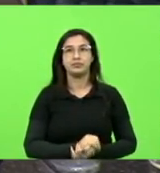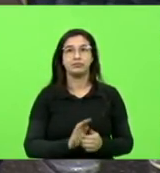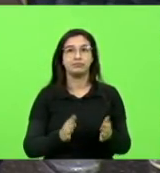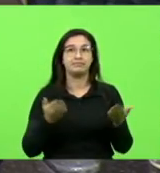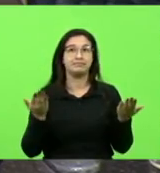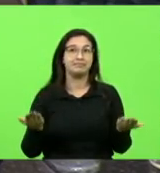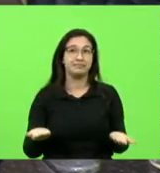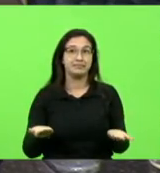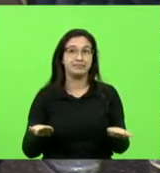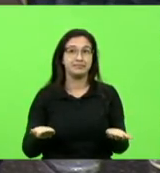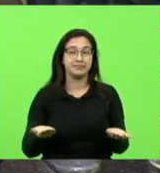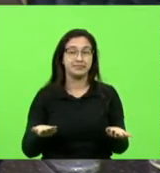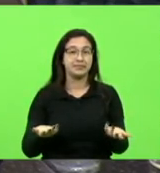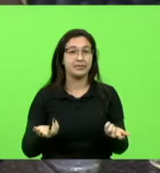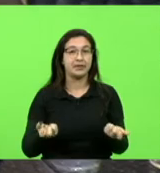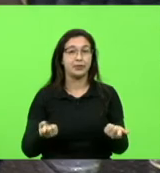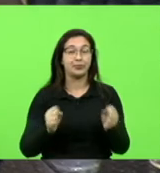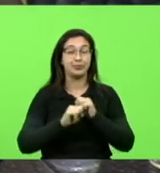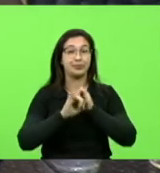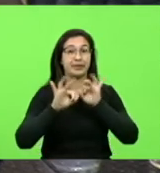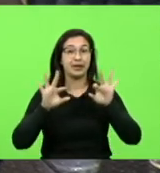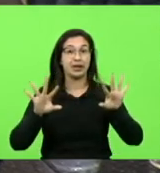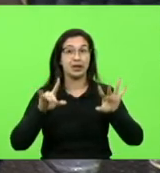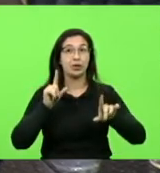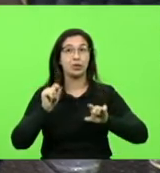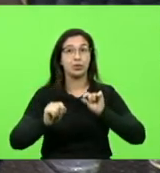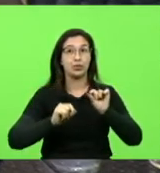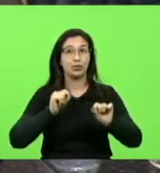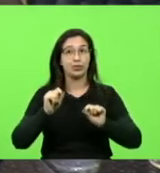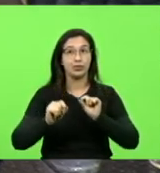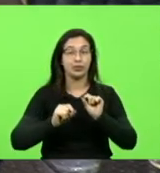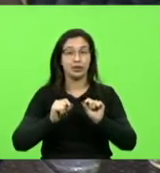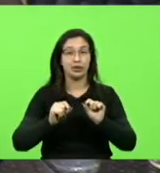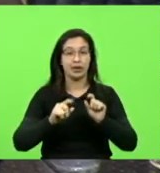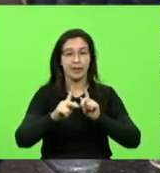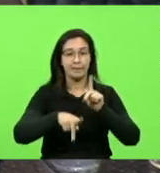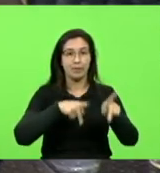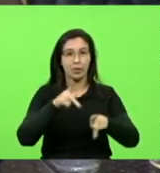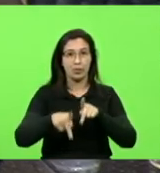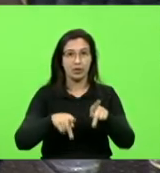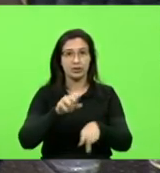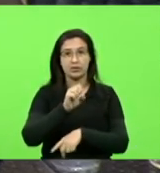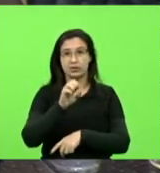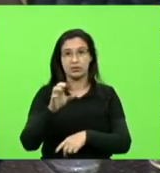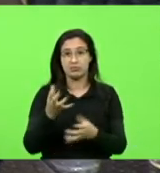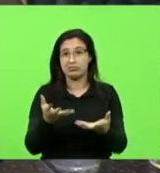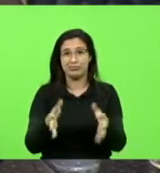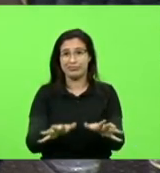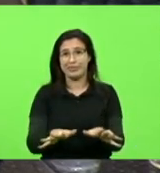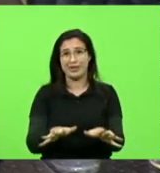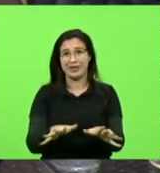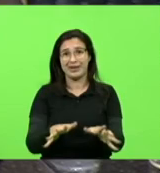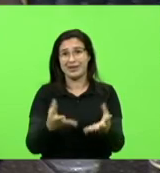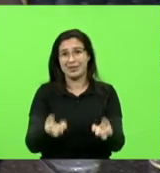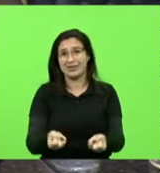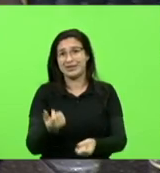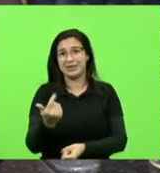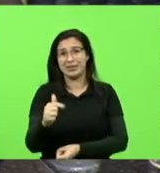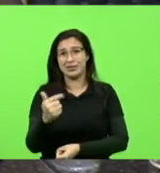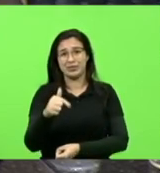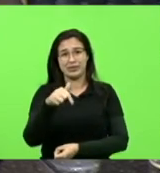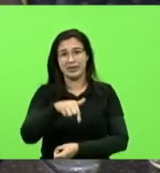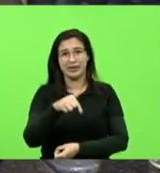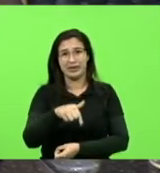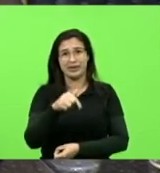Então, ficou nítido, notório, que a população de Santa Catarina não quer esse tipo de perversão aqui em Santa